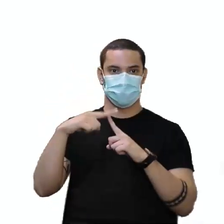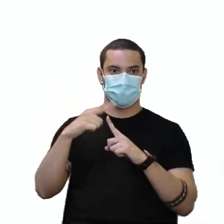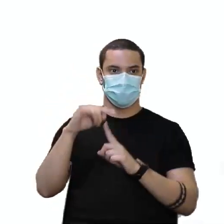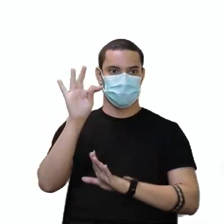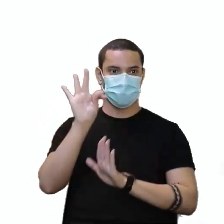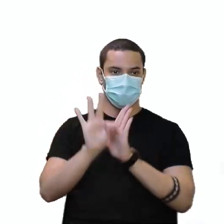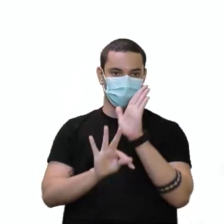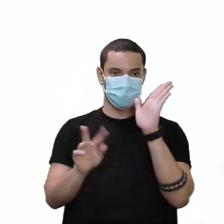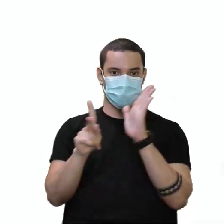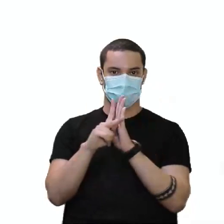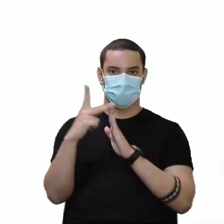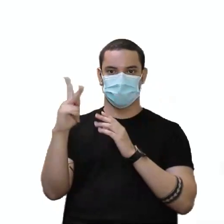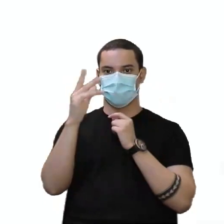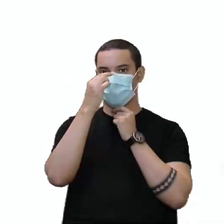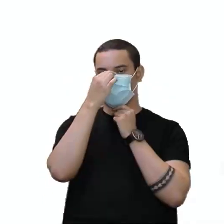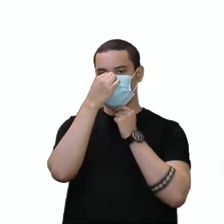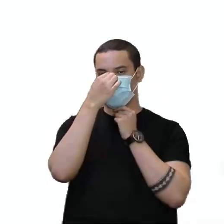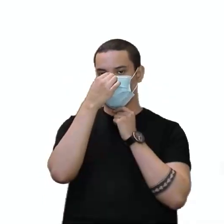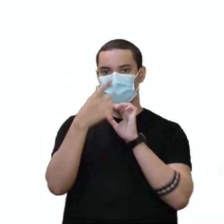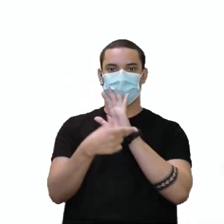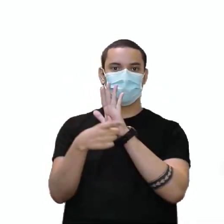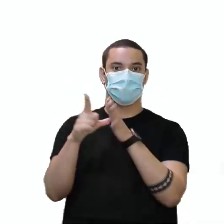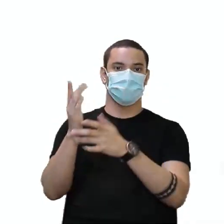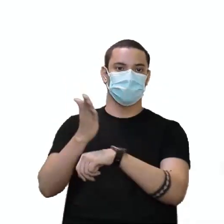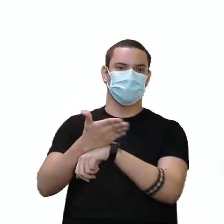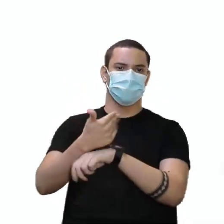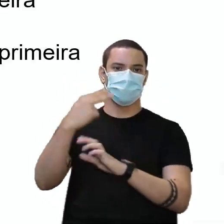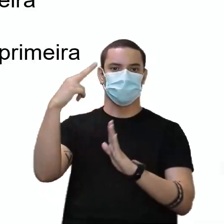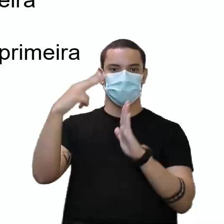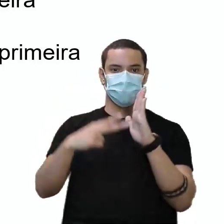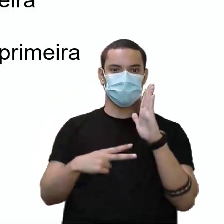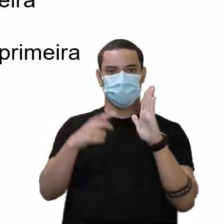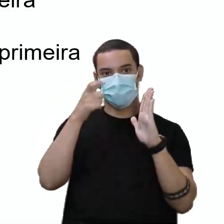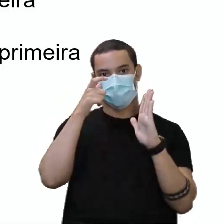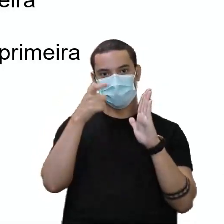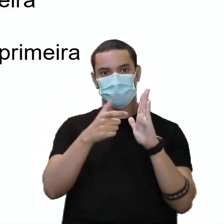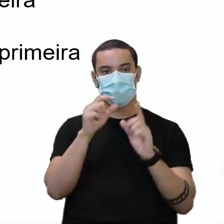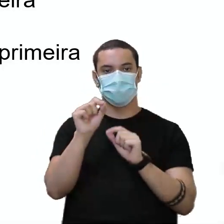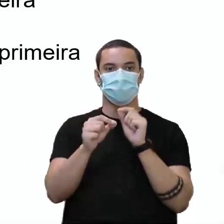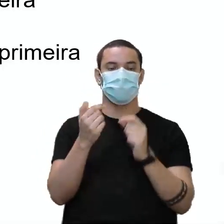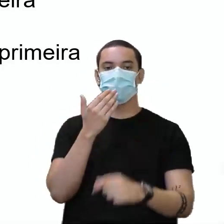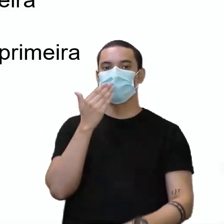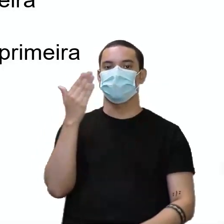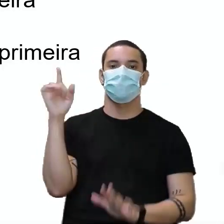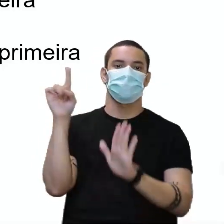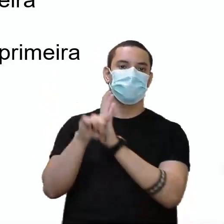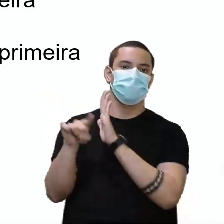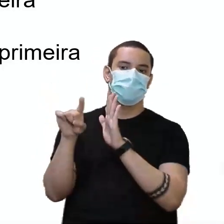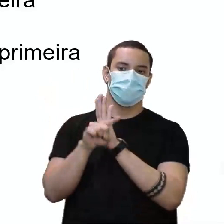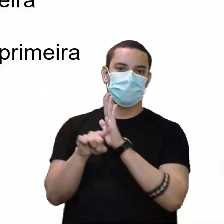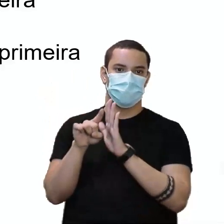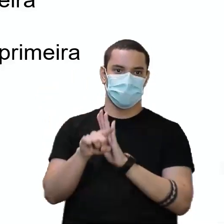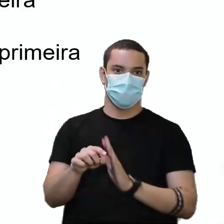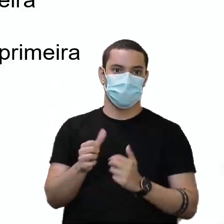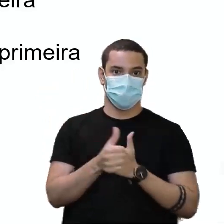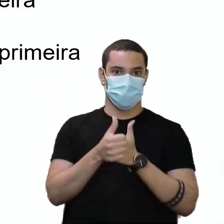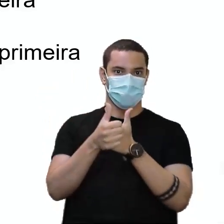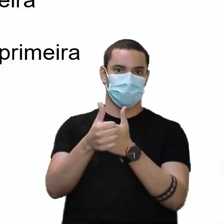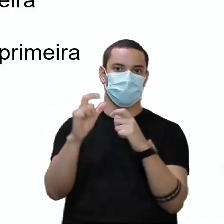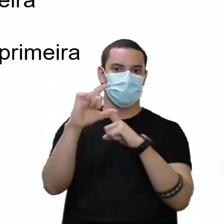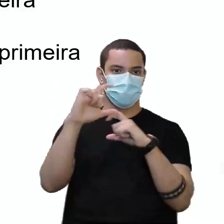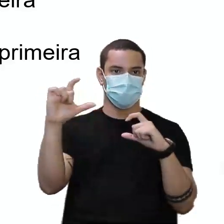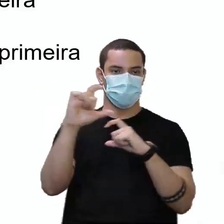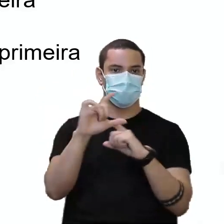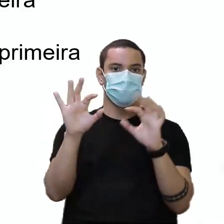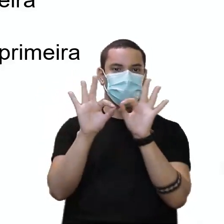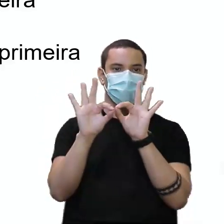vai lhe dar. E aí, antes de você ler, é interessante que você veja lá o que ele está pedindo para vocês. Questão 2. De acordo com a tirinha,